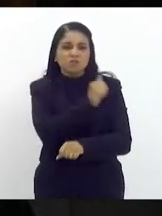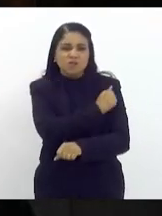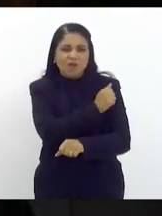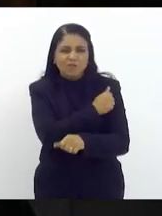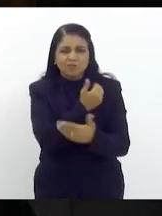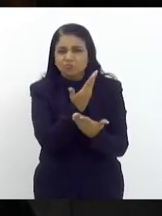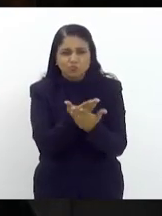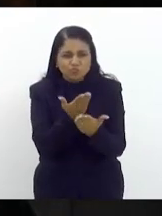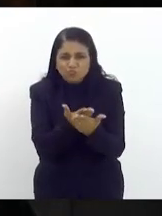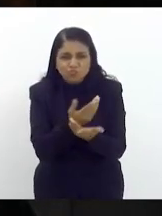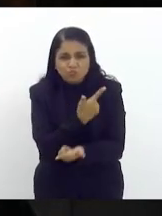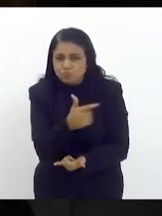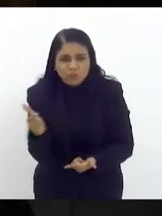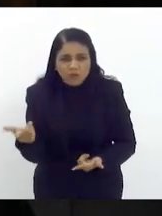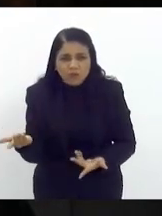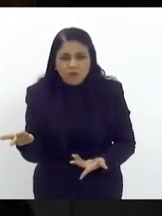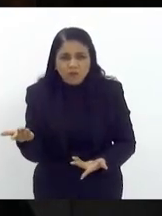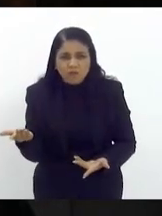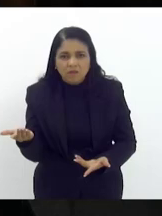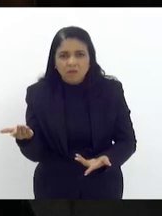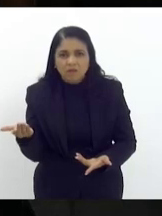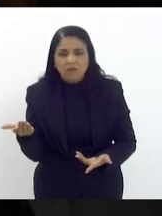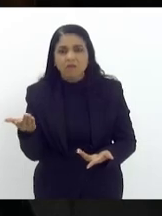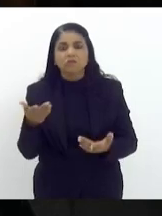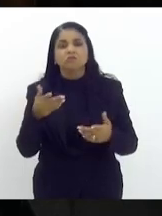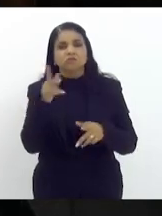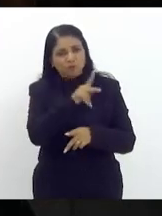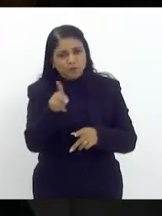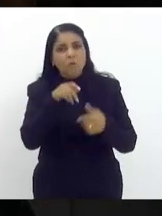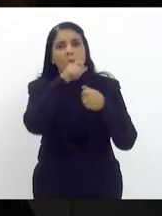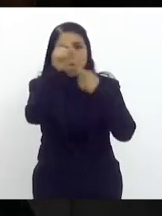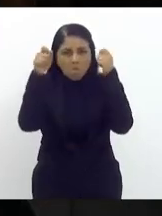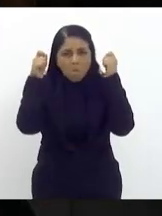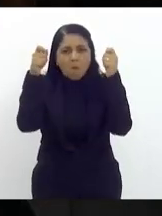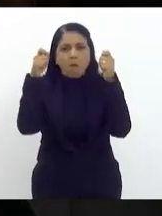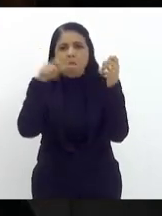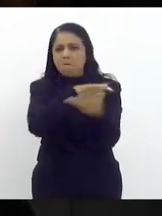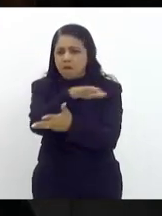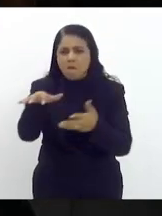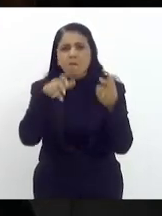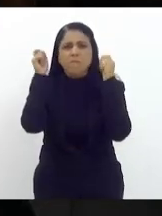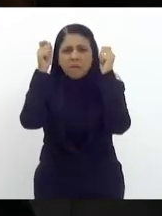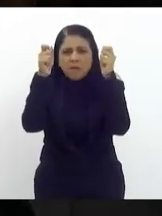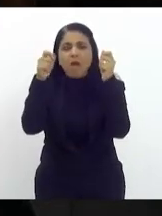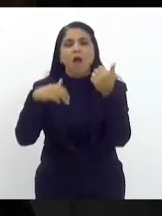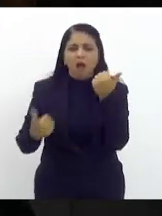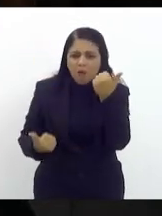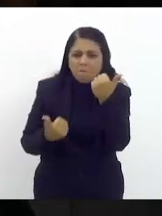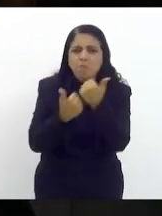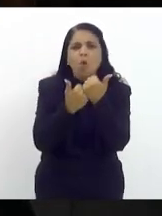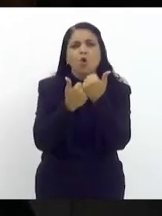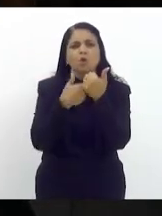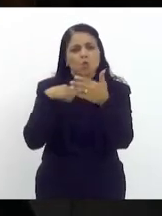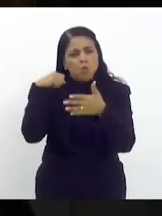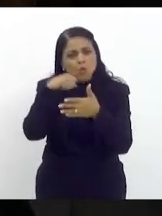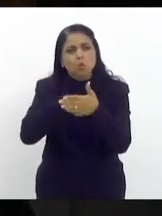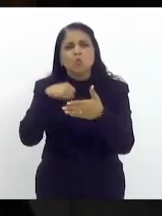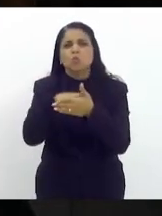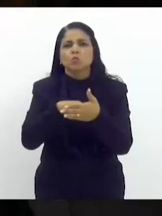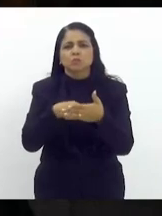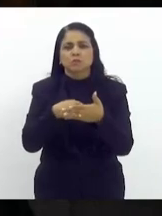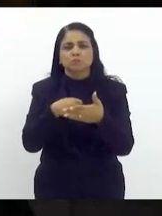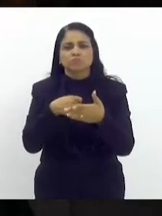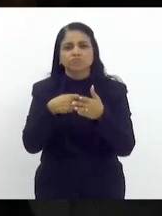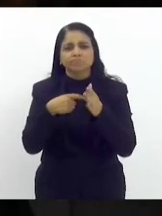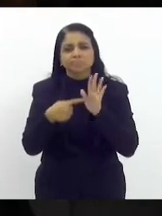aulas os professores estão mobilizados vão continuar lutando e tem o nosso apoio e eu quero destacar